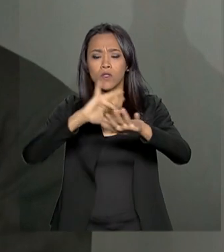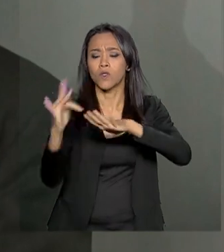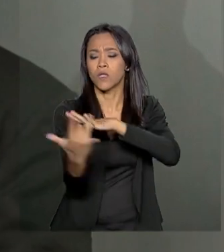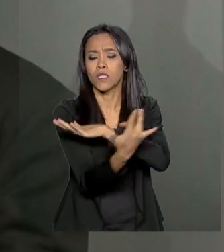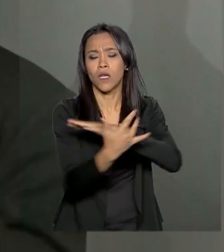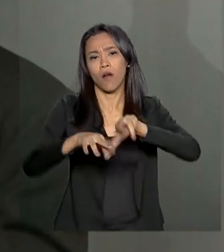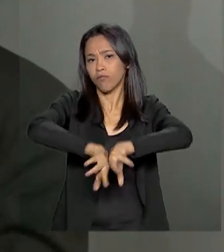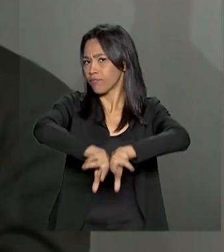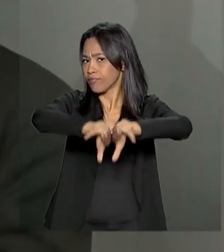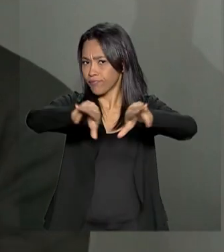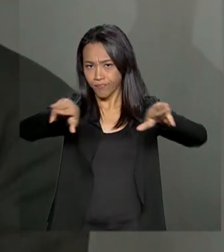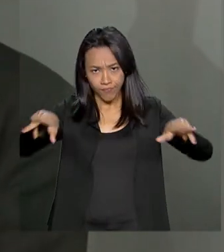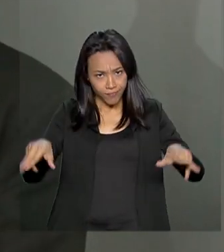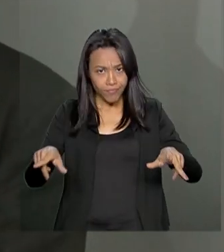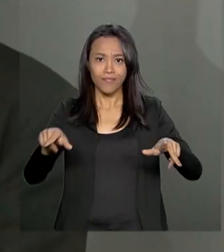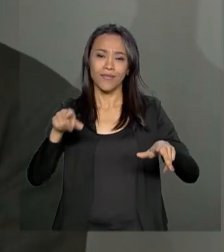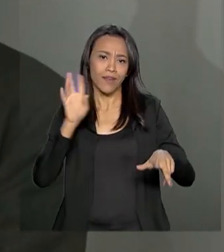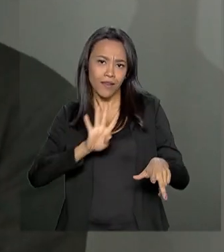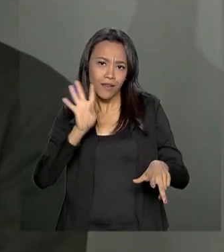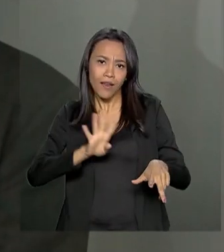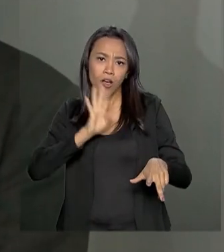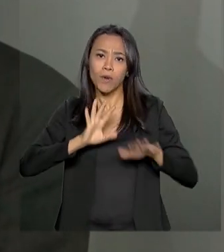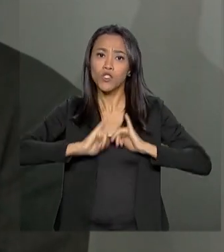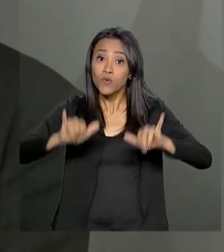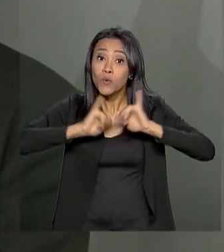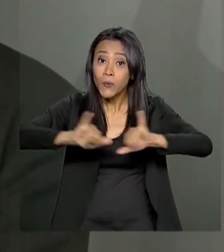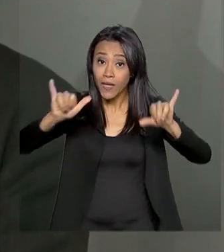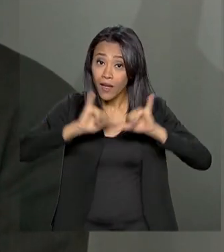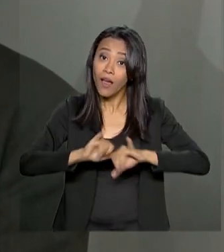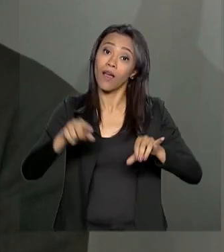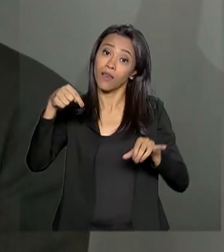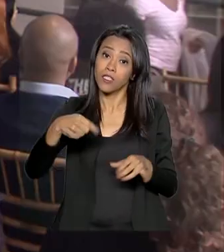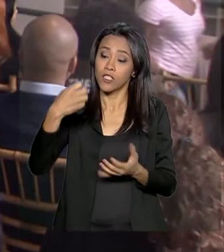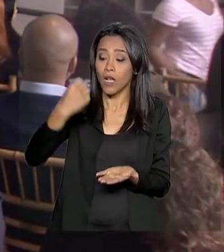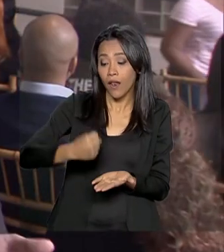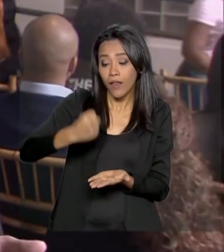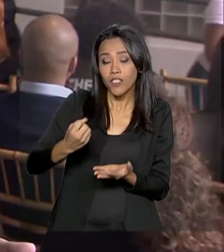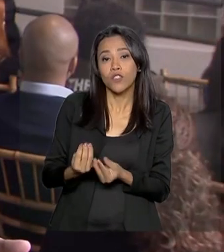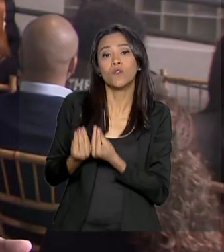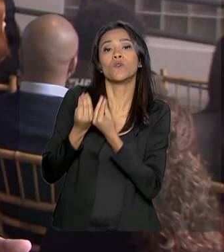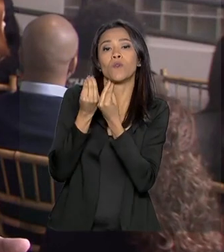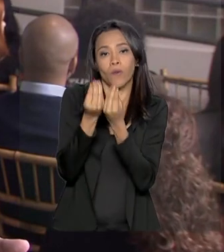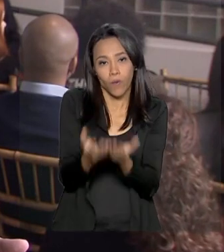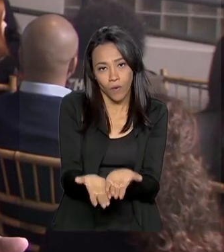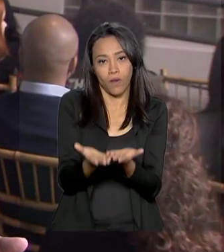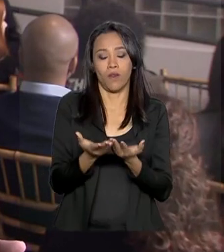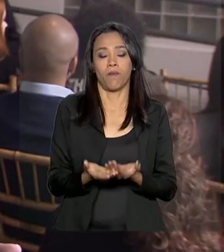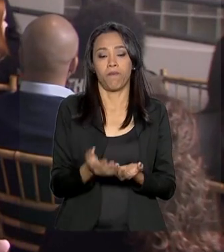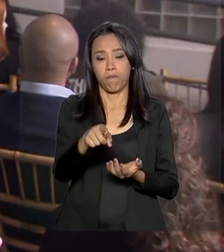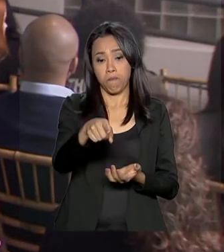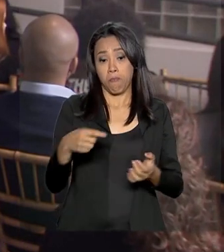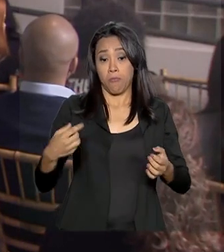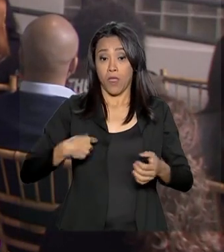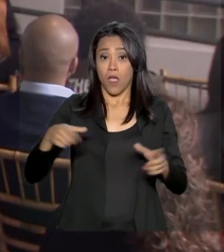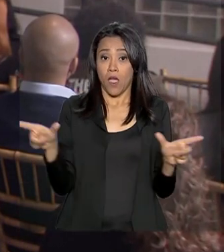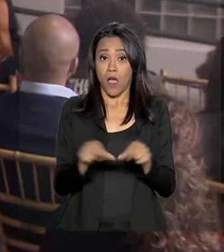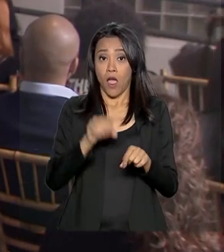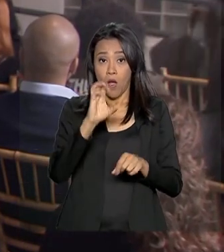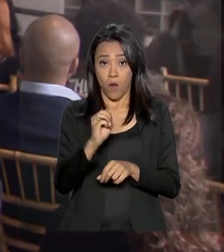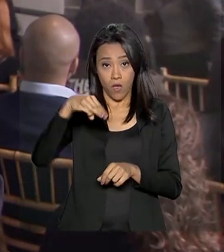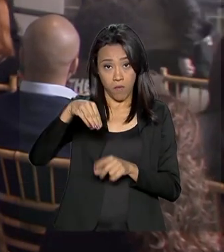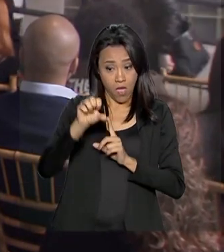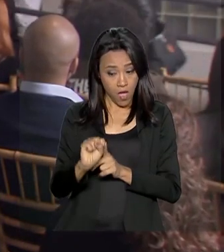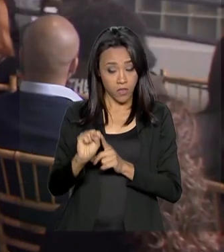social para fazer um gesto bacana, compartilhe, fale, converse. A Organização Mundial da Saúde orienta que bebês sejam